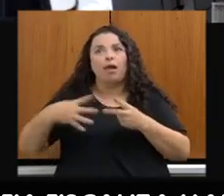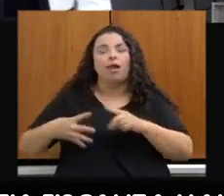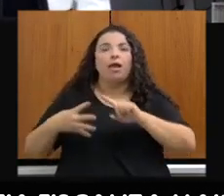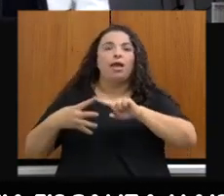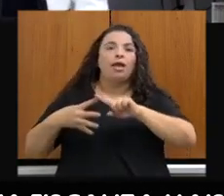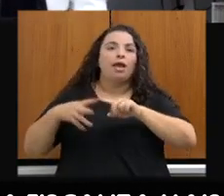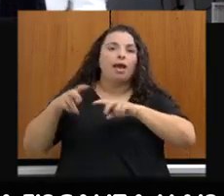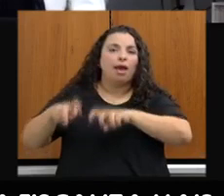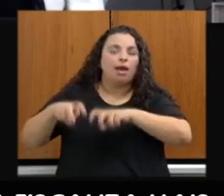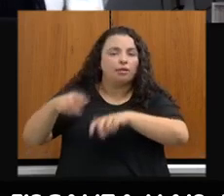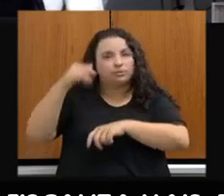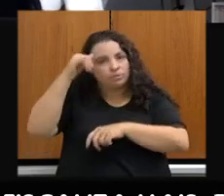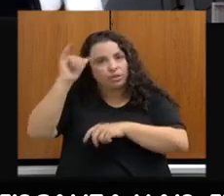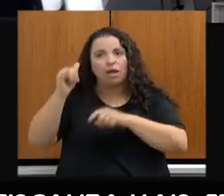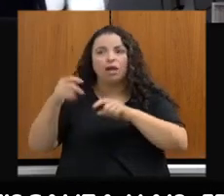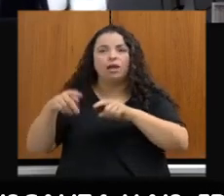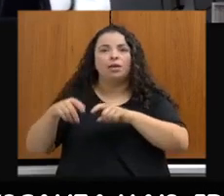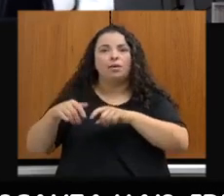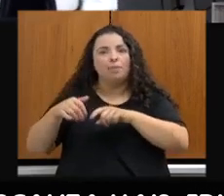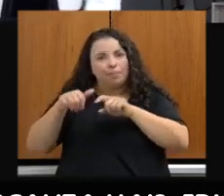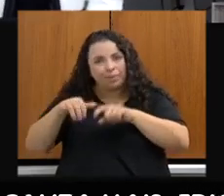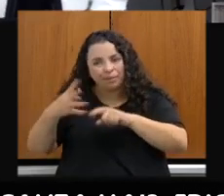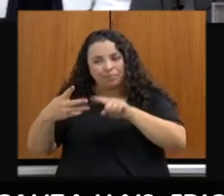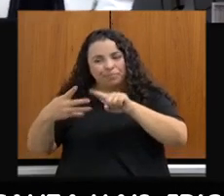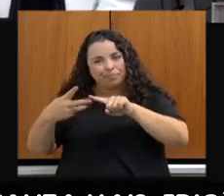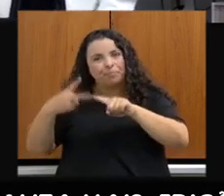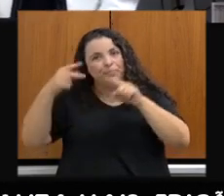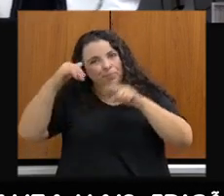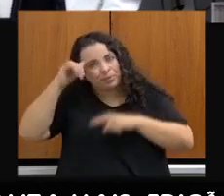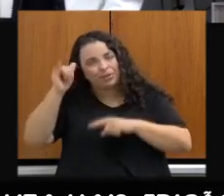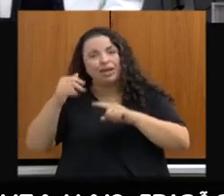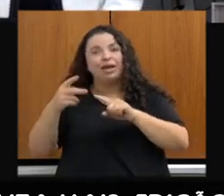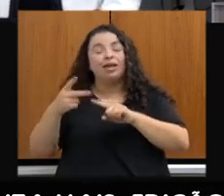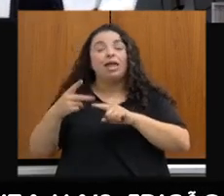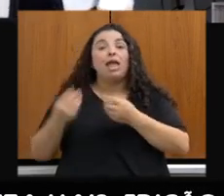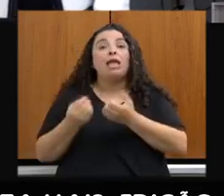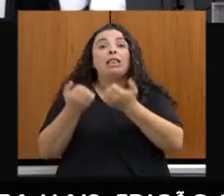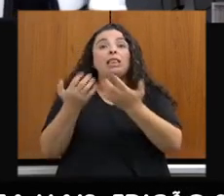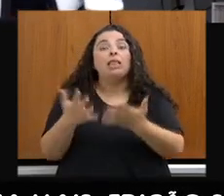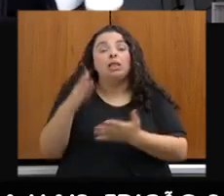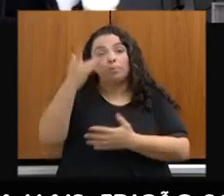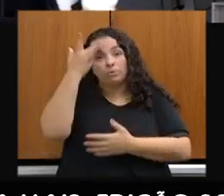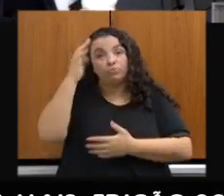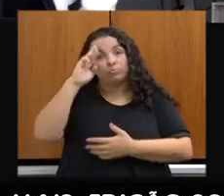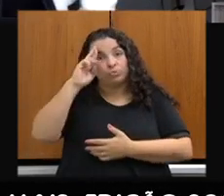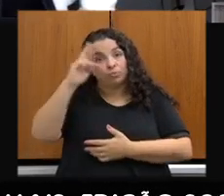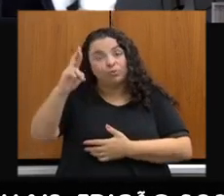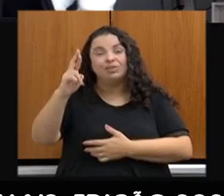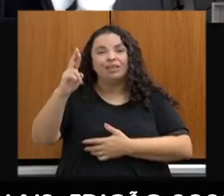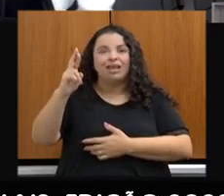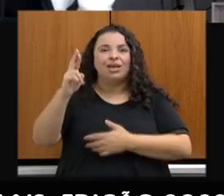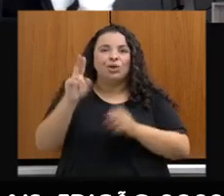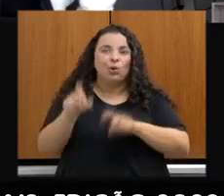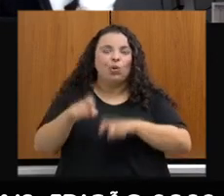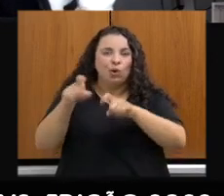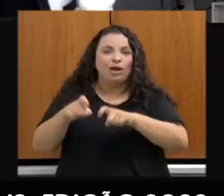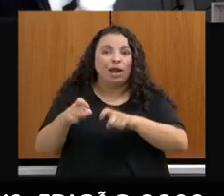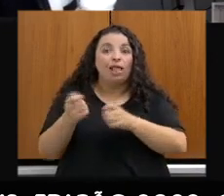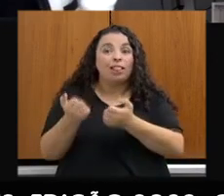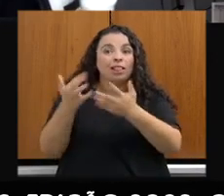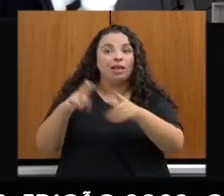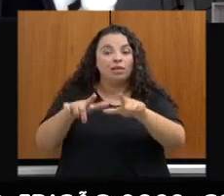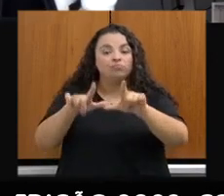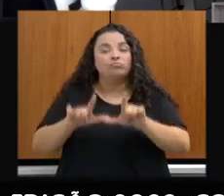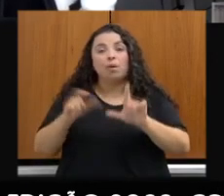propriamente dita, dando certificação não apenas aos grandes proprietários rurais, mas especialmente aos pequenos produtores rurais em